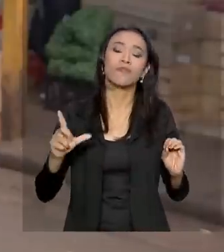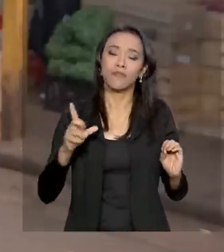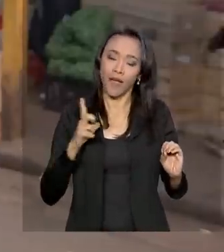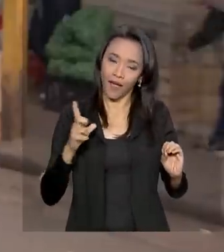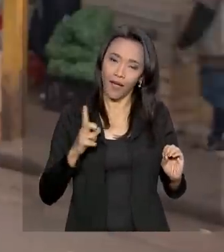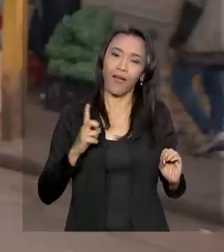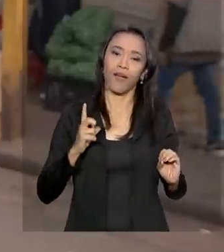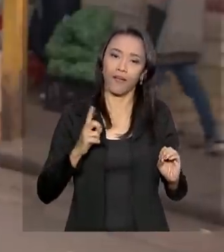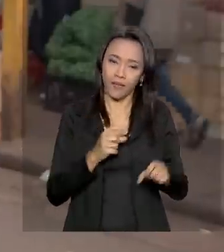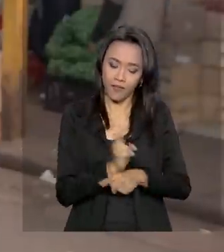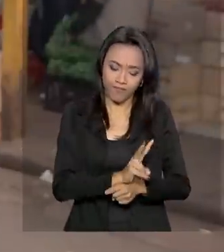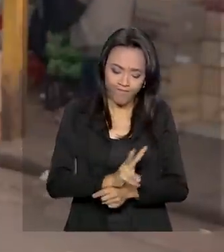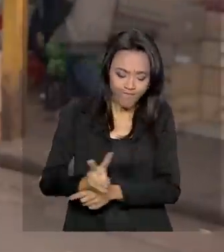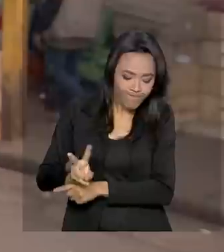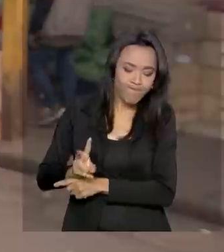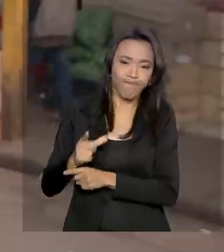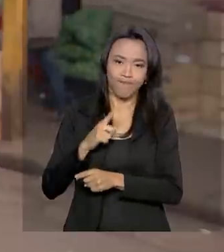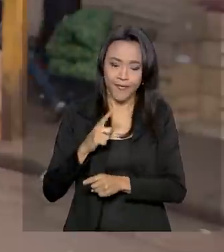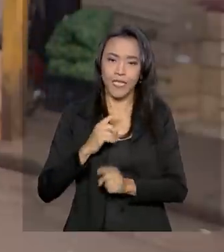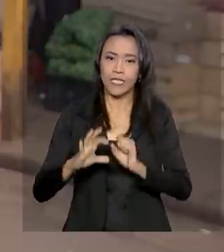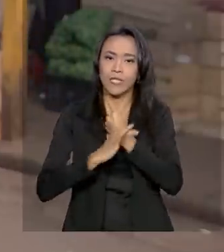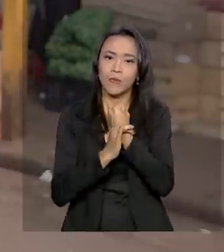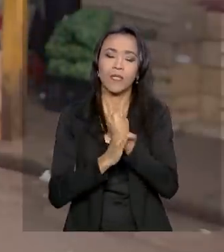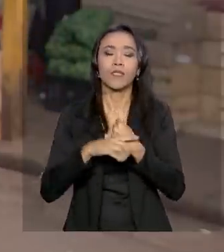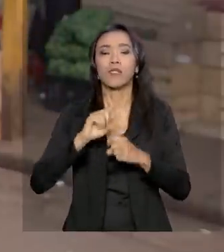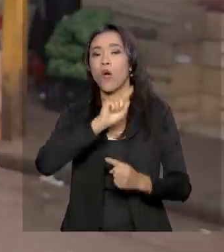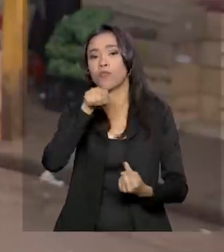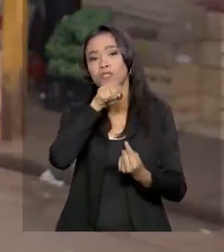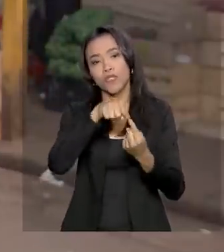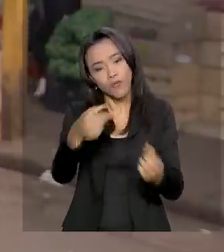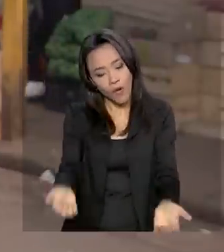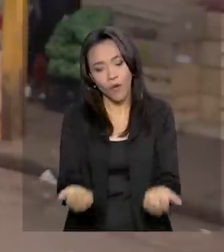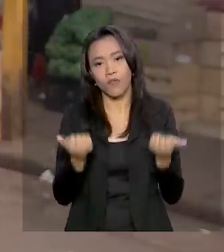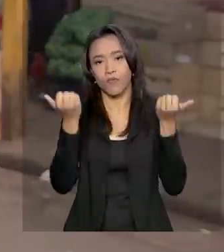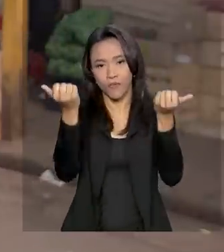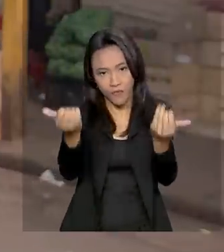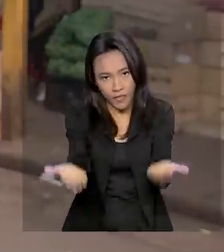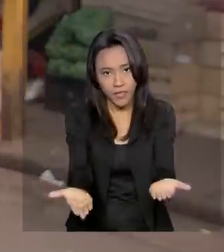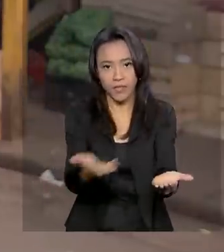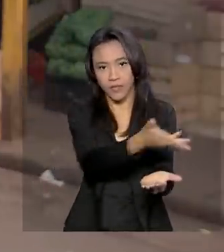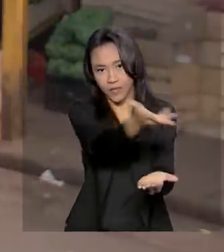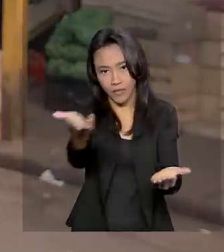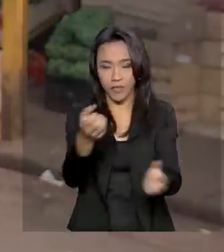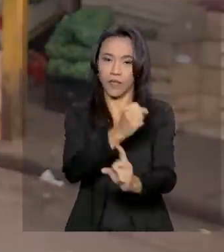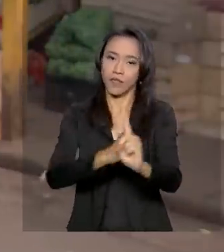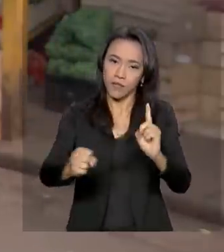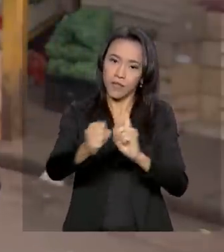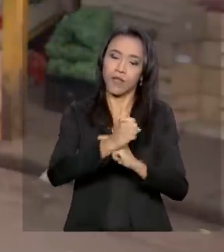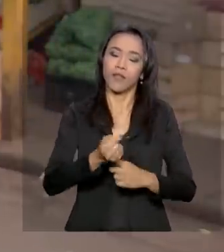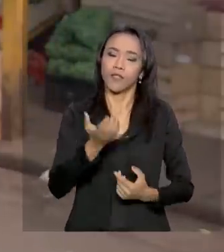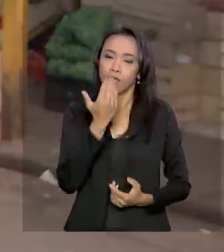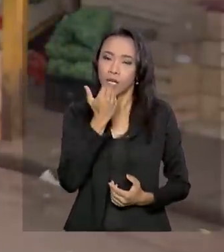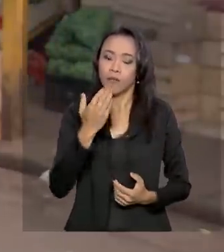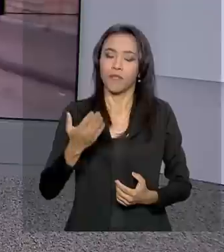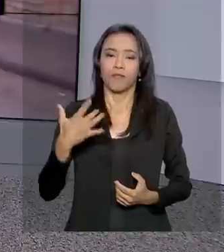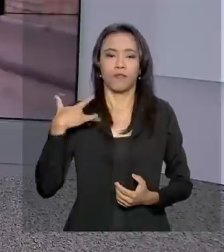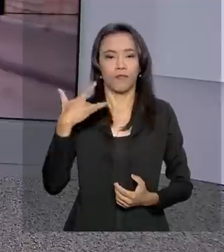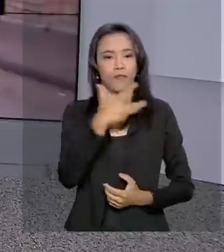rastreabilidade garantida justamente para oferecer à população um alimento saudável e seguro.